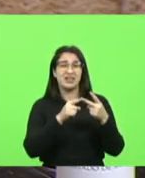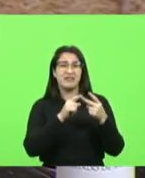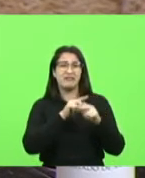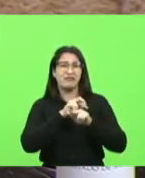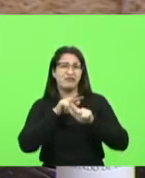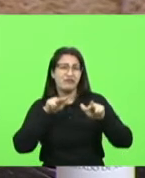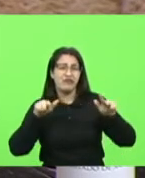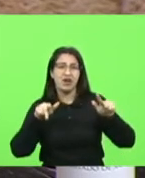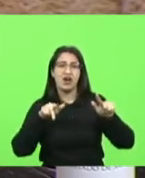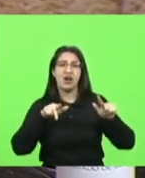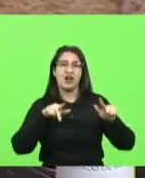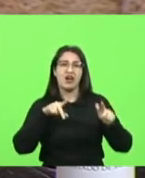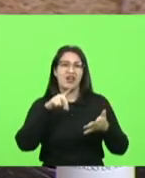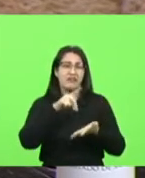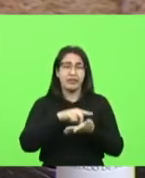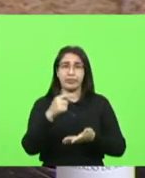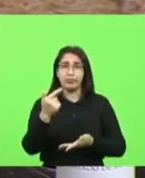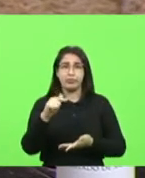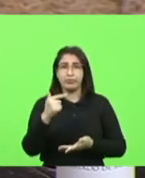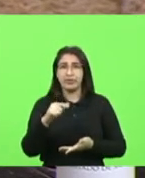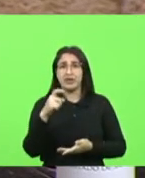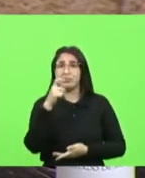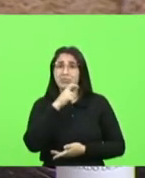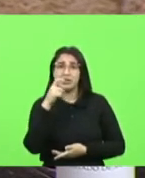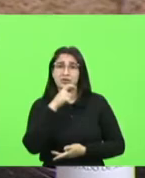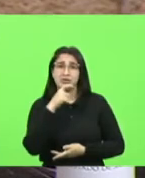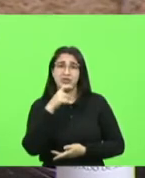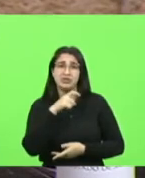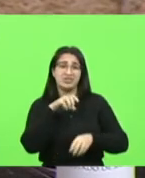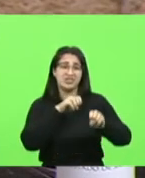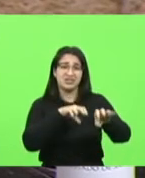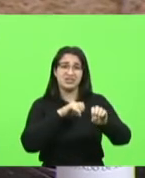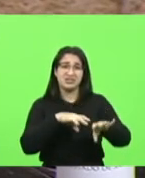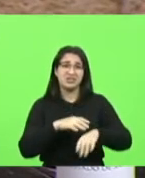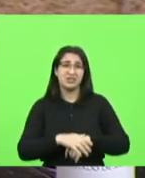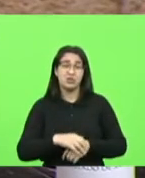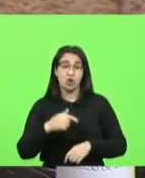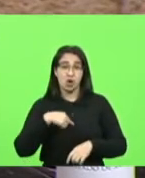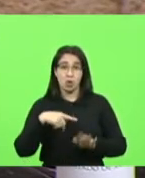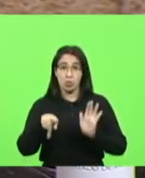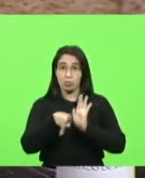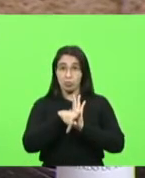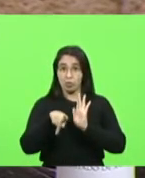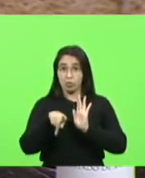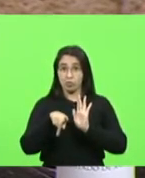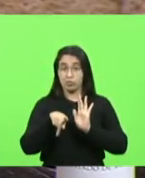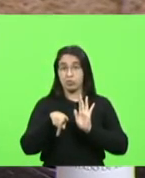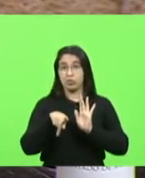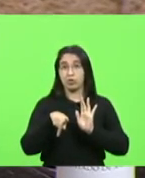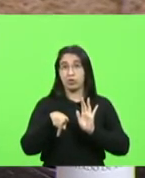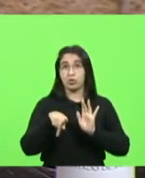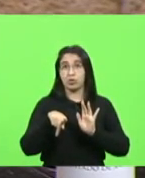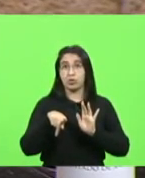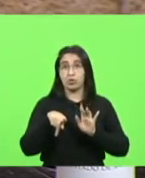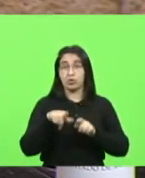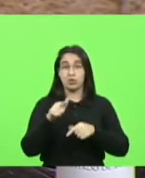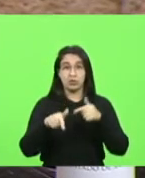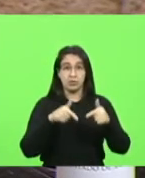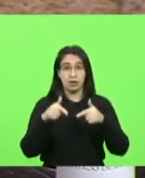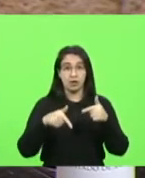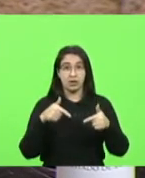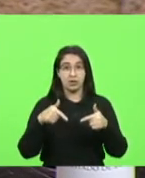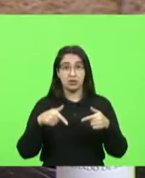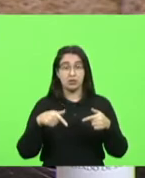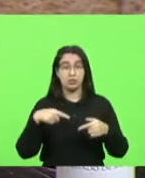eu como também faço parte do setor público como agente político não sou servidora pública mas sou agente política eu vou tentar compensar esses